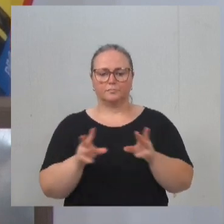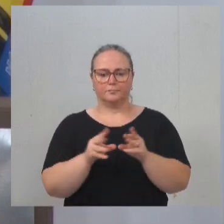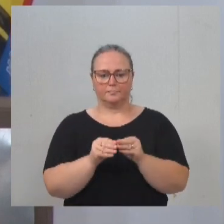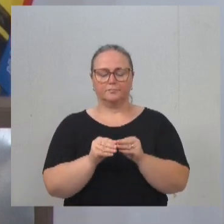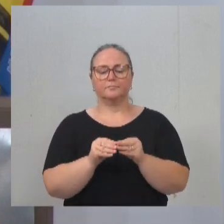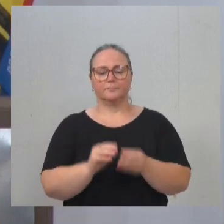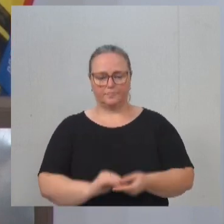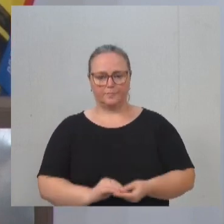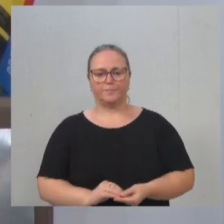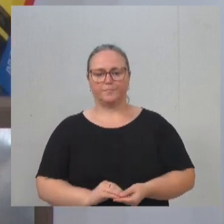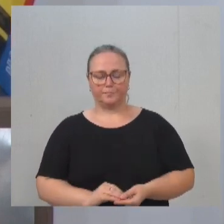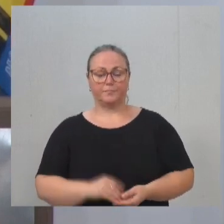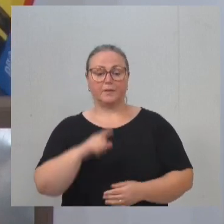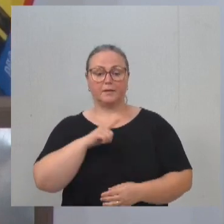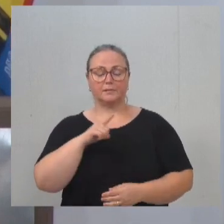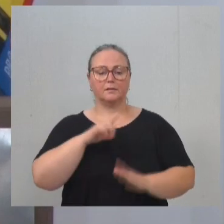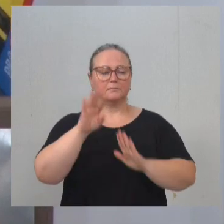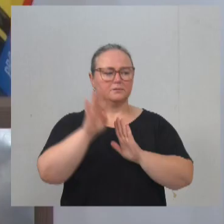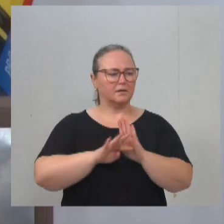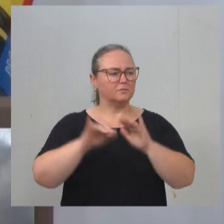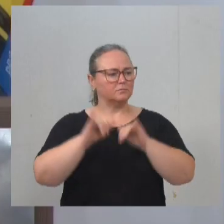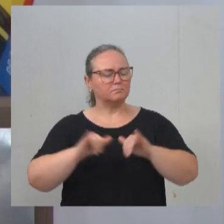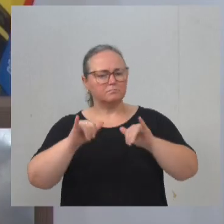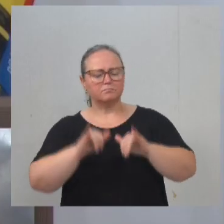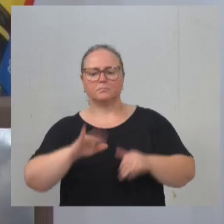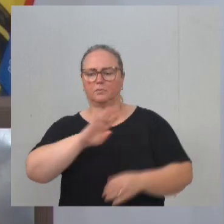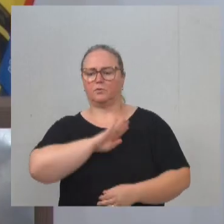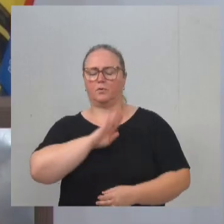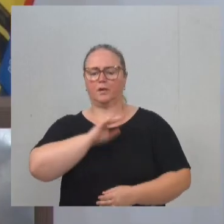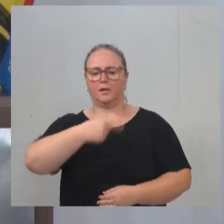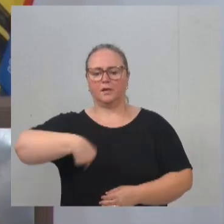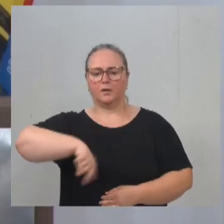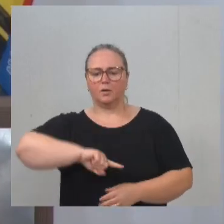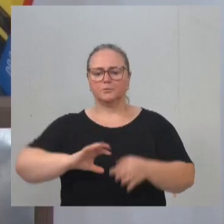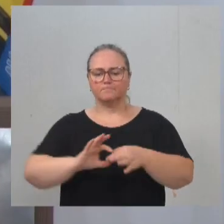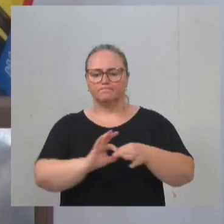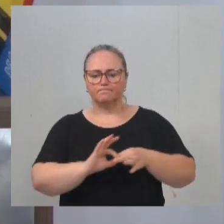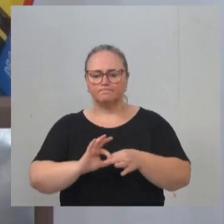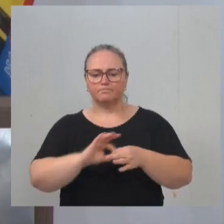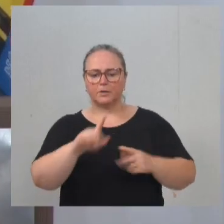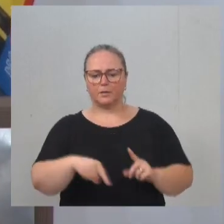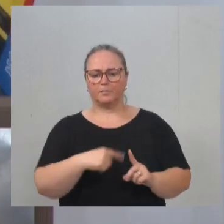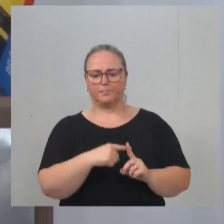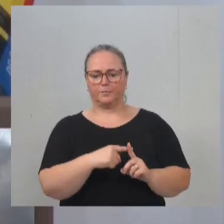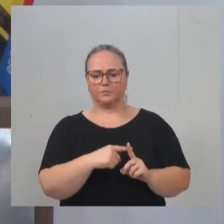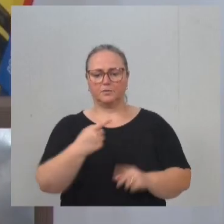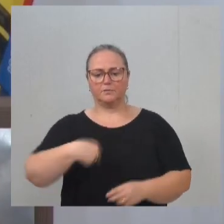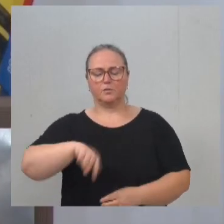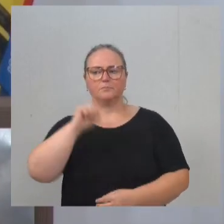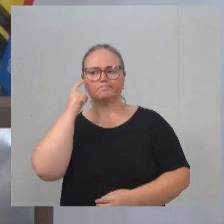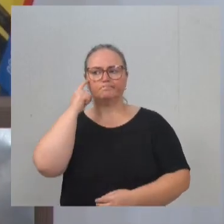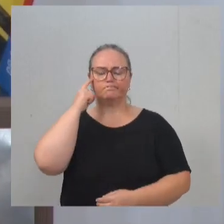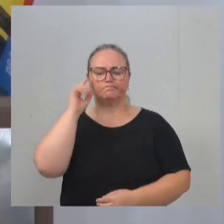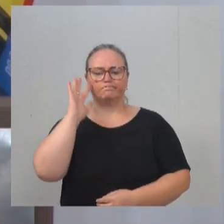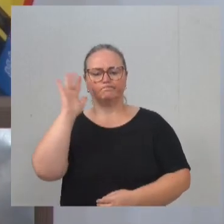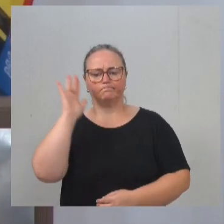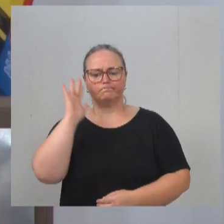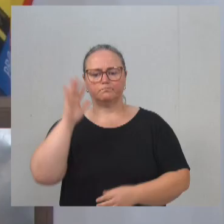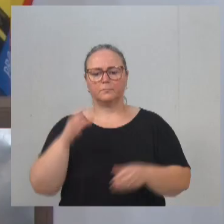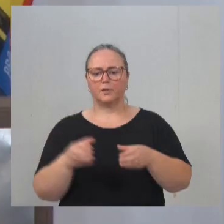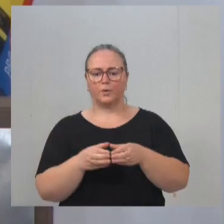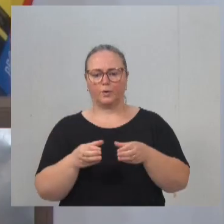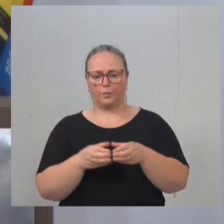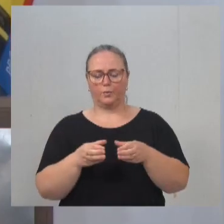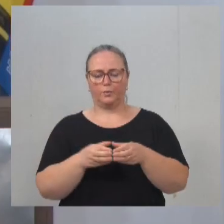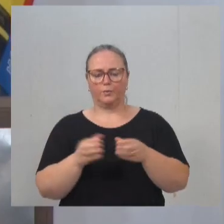deixar aqui essa mensagem também aos colegas. Acho que a gente tem que se unir nas coisas positivas. E é algo para a gente pensar coletivamente,